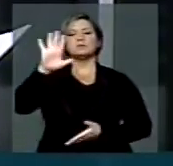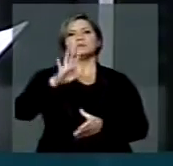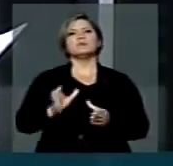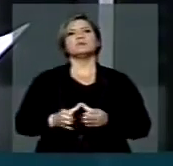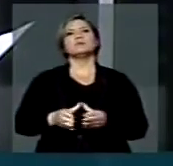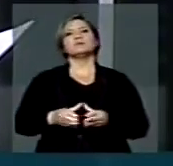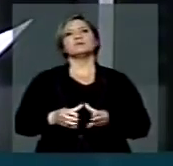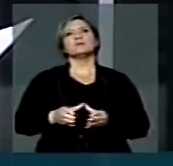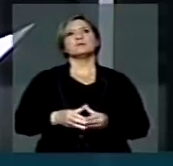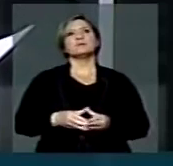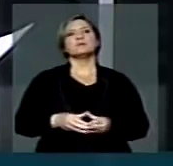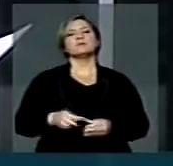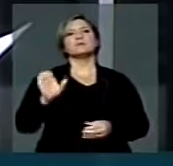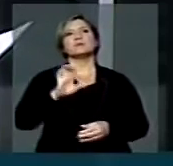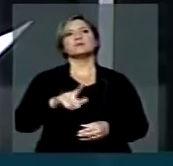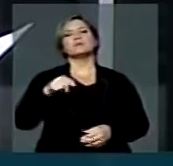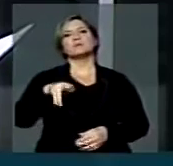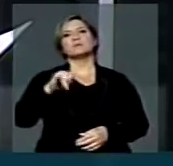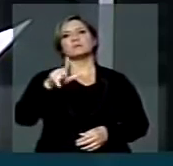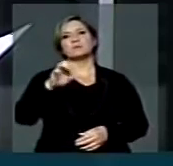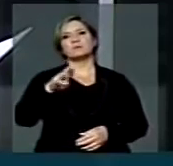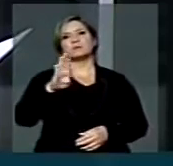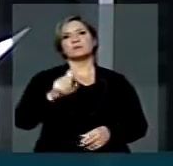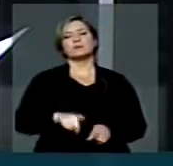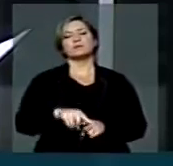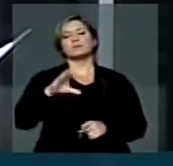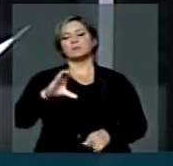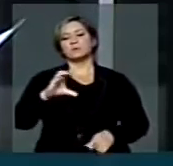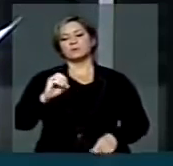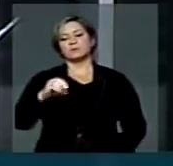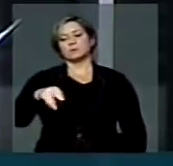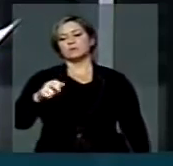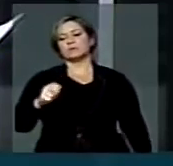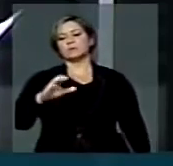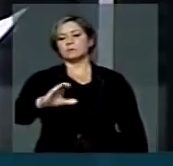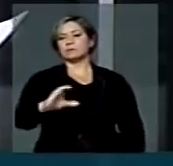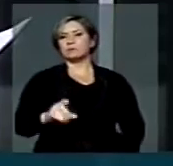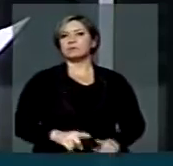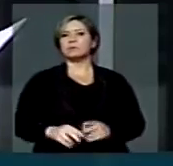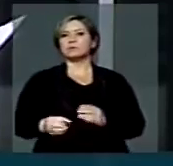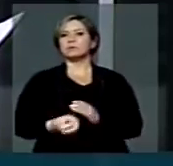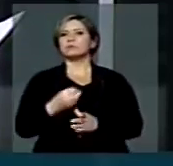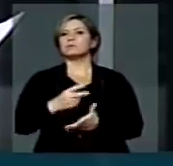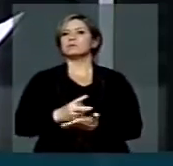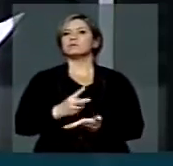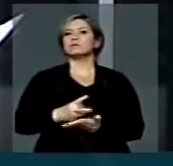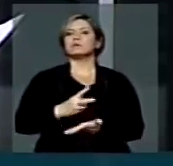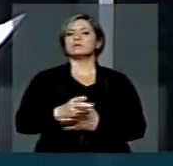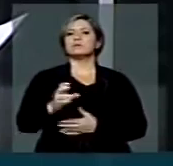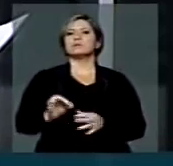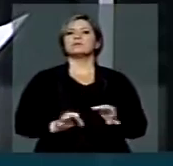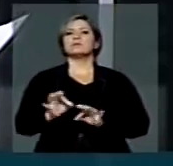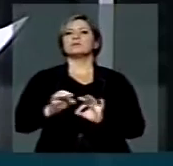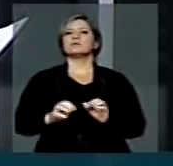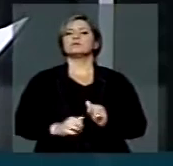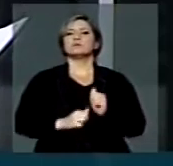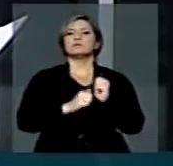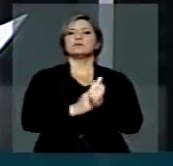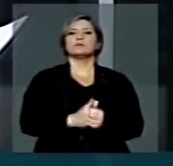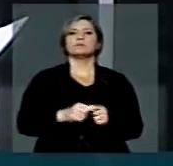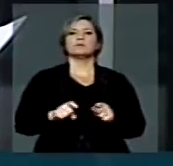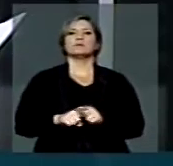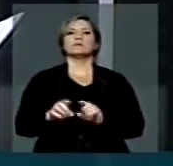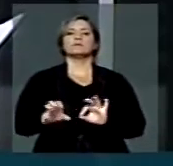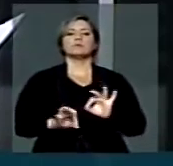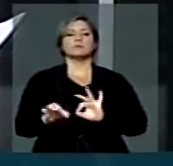Comunidades Rurais de Quilombolas, chamada de CONAC, a Mesa Permanente de Acompanhamento da